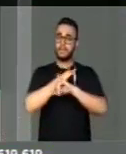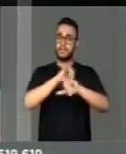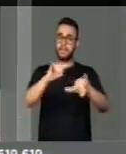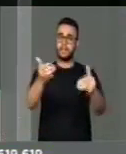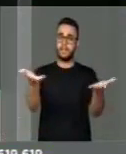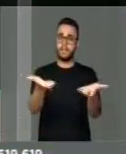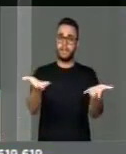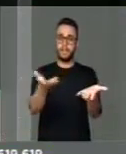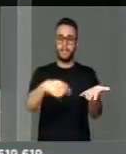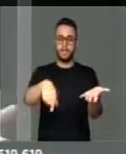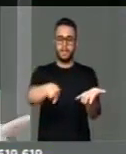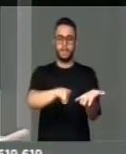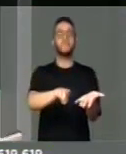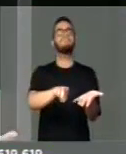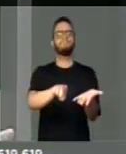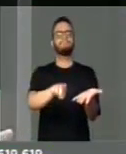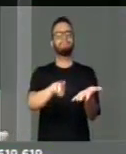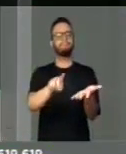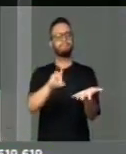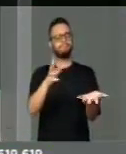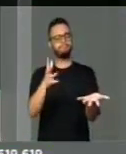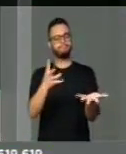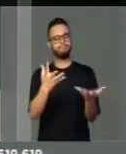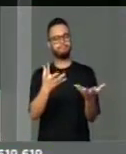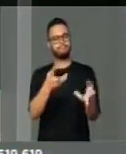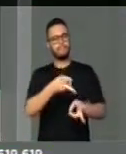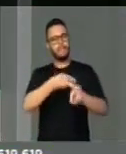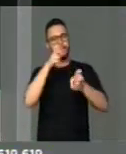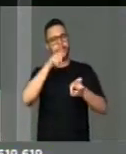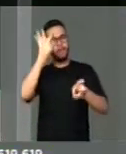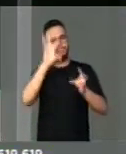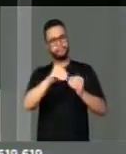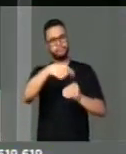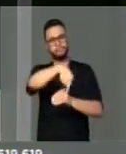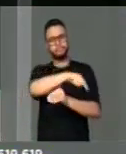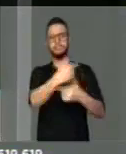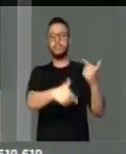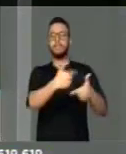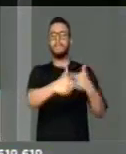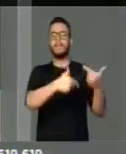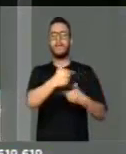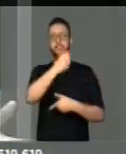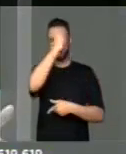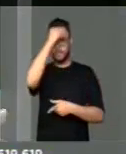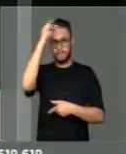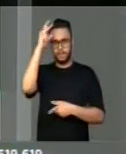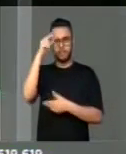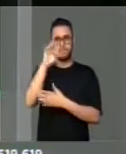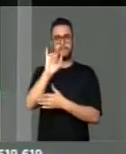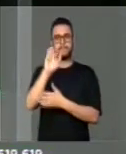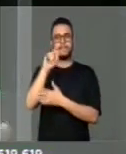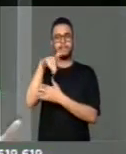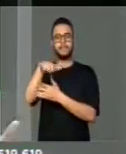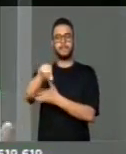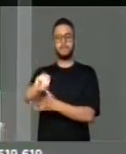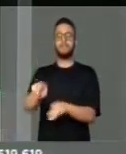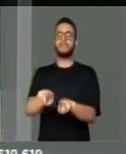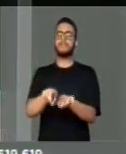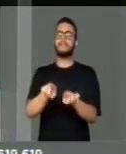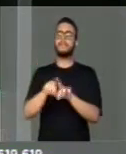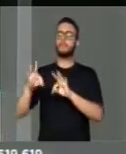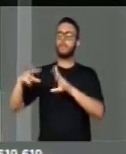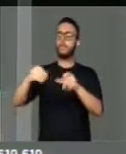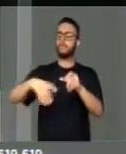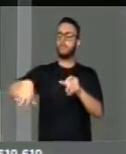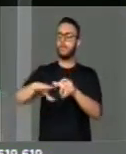de reconhecimento do trabalho feito pela gestão municipal, pelo prefeito Firmino Filho e toda a sua equipe que